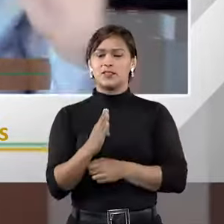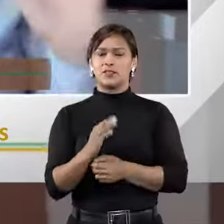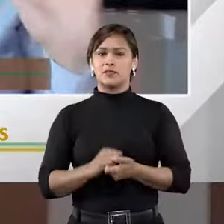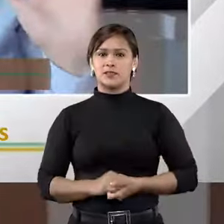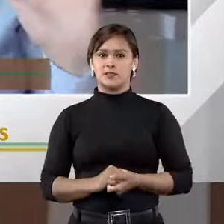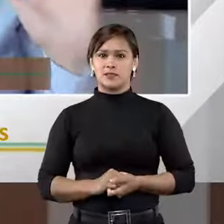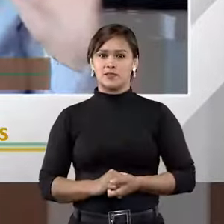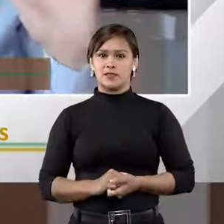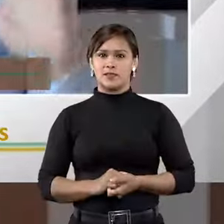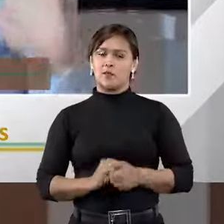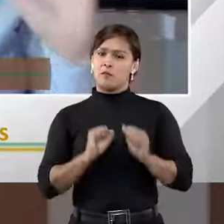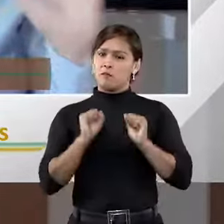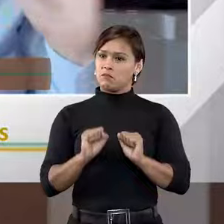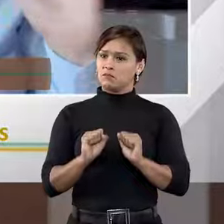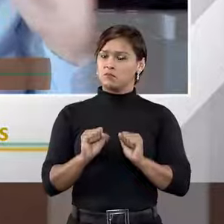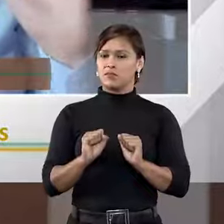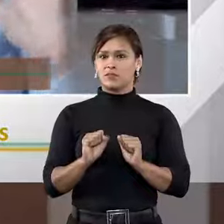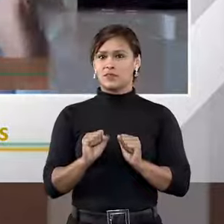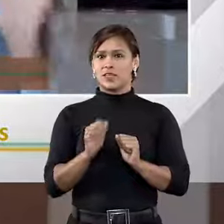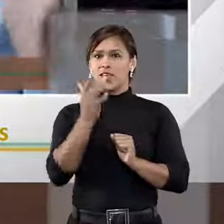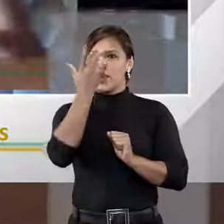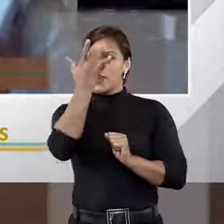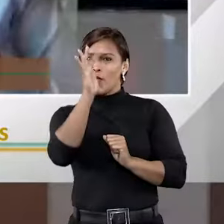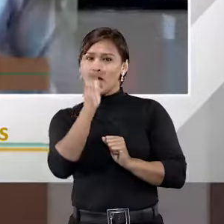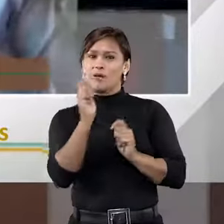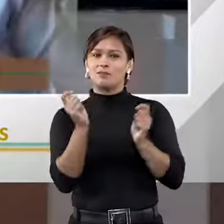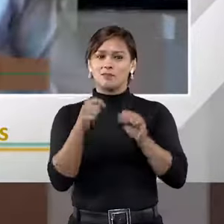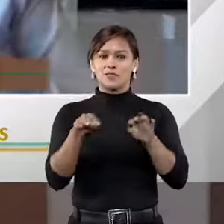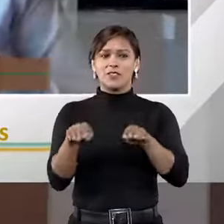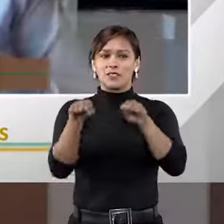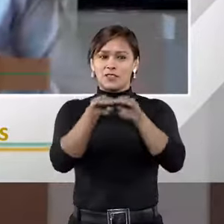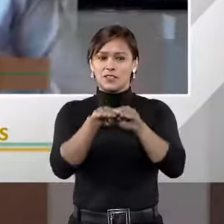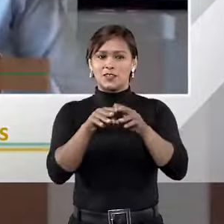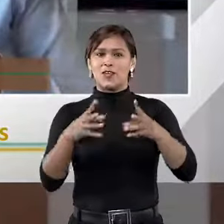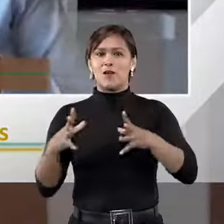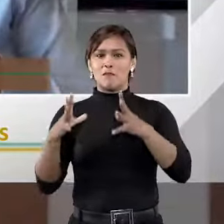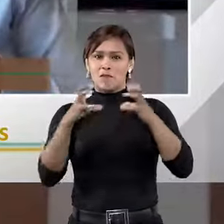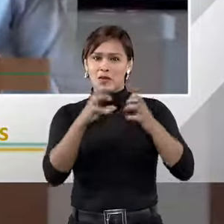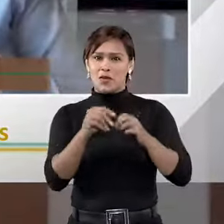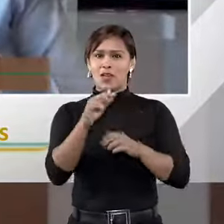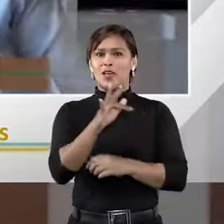acho, pelo menos pode ser que para a minha impressão... Eu eu vou conseguir estabelecer alguma polêmica com o Fred.